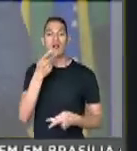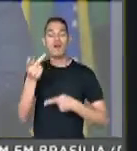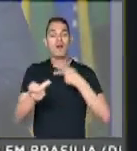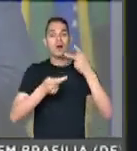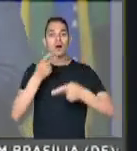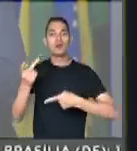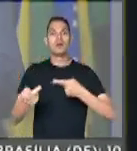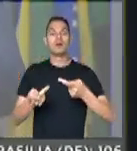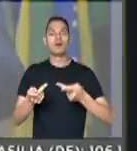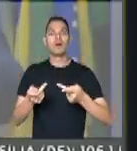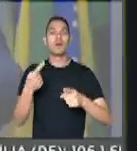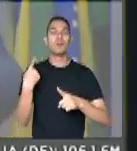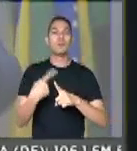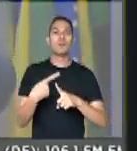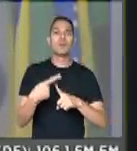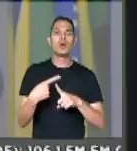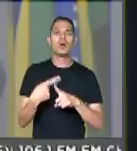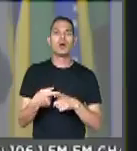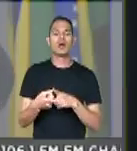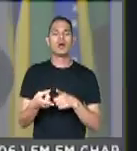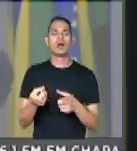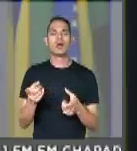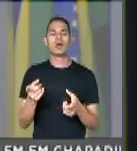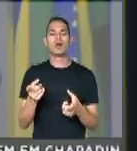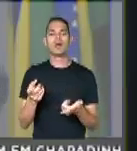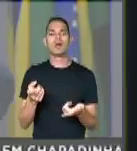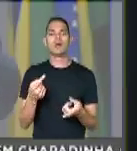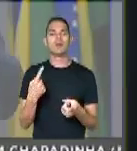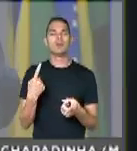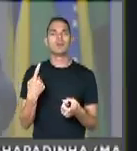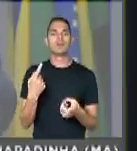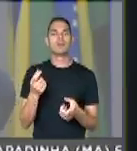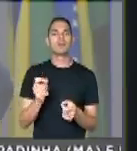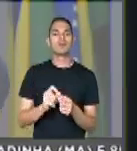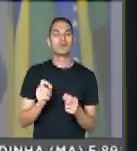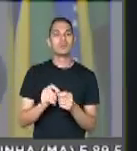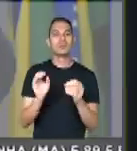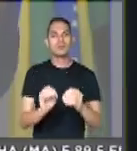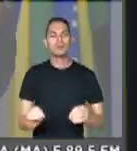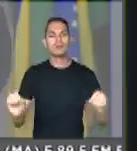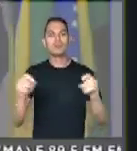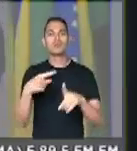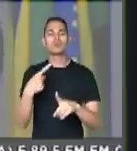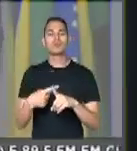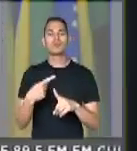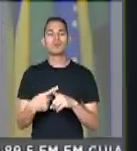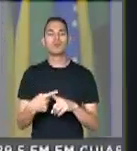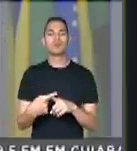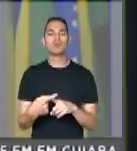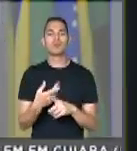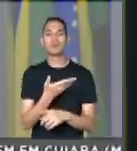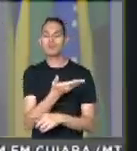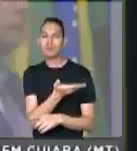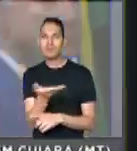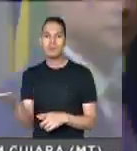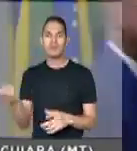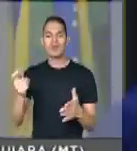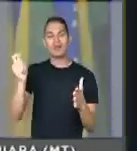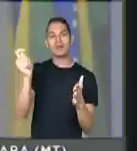por que não fizeram, por que eles não